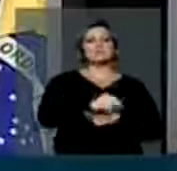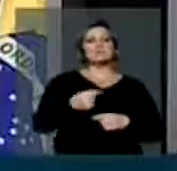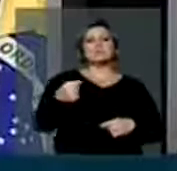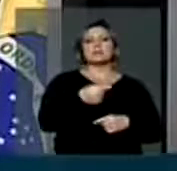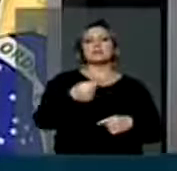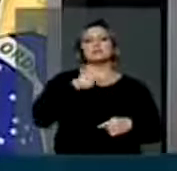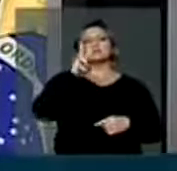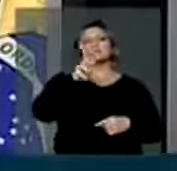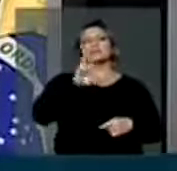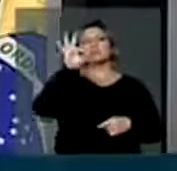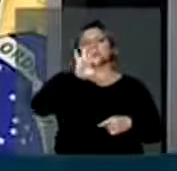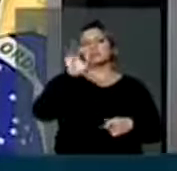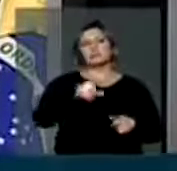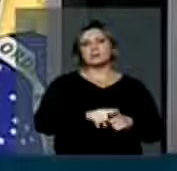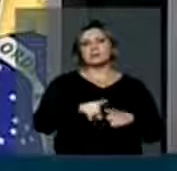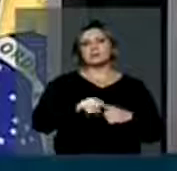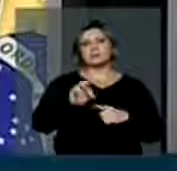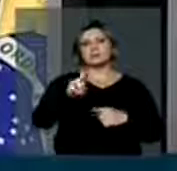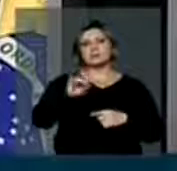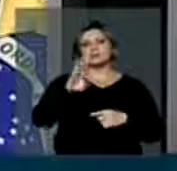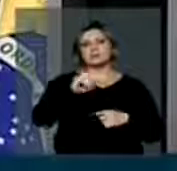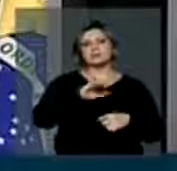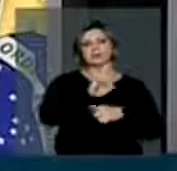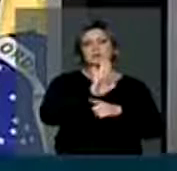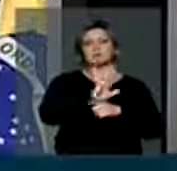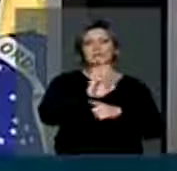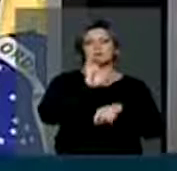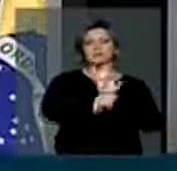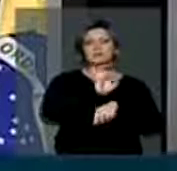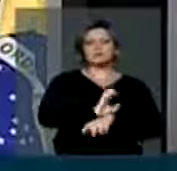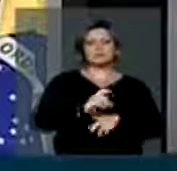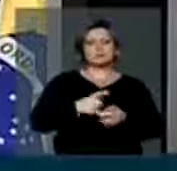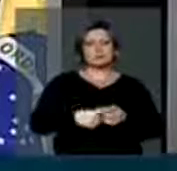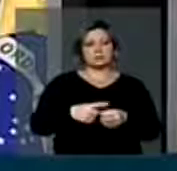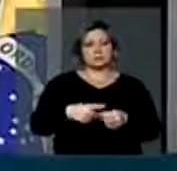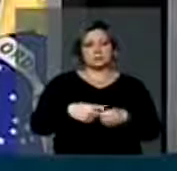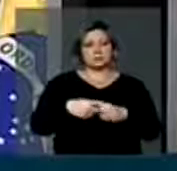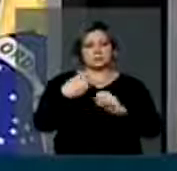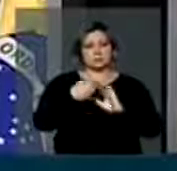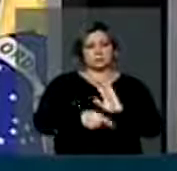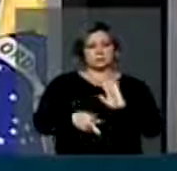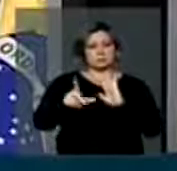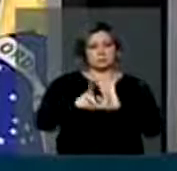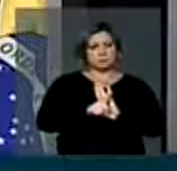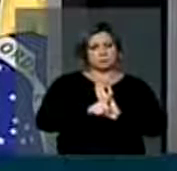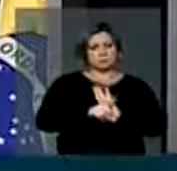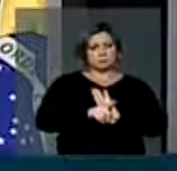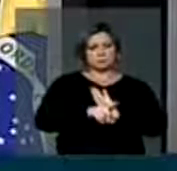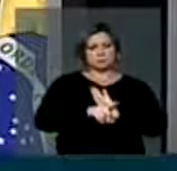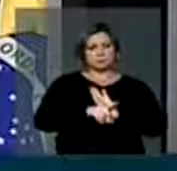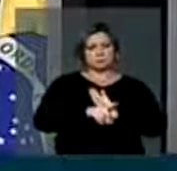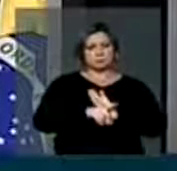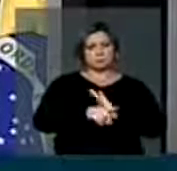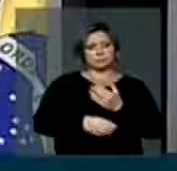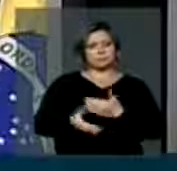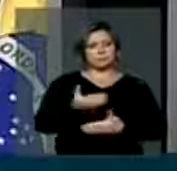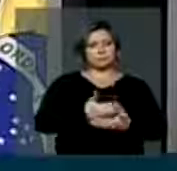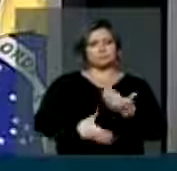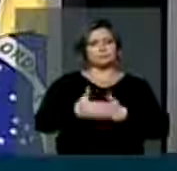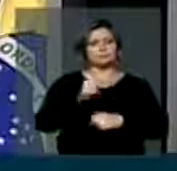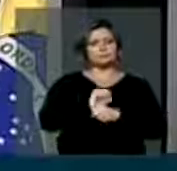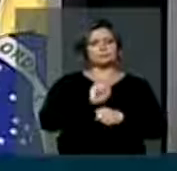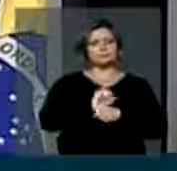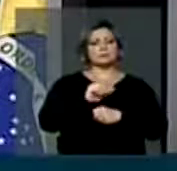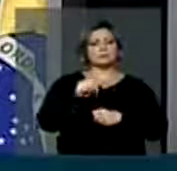% de correção dos tributos para estados e municípios. E o meu projeto de lei tramita nesta